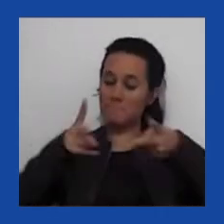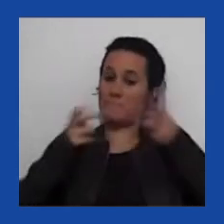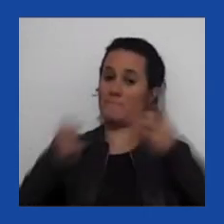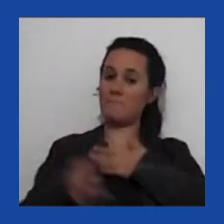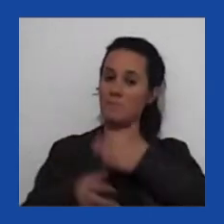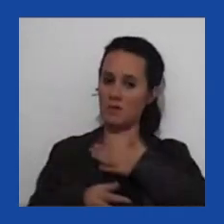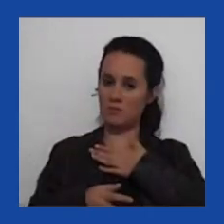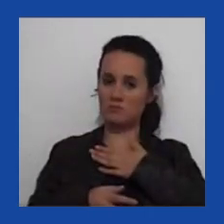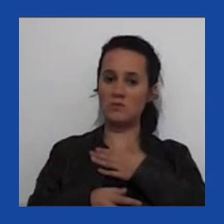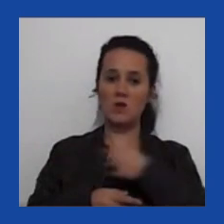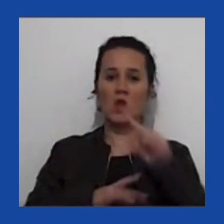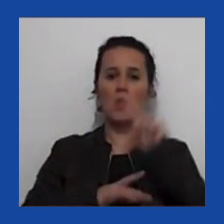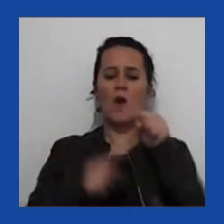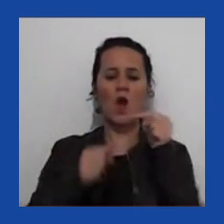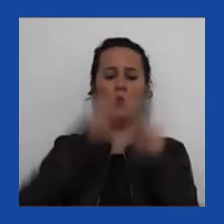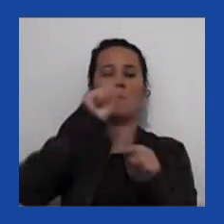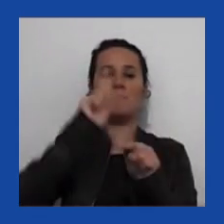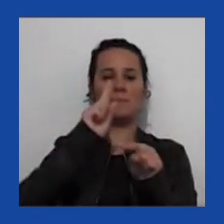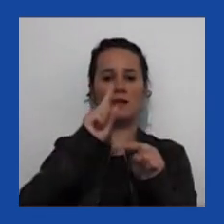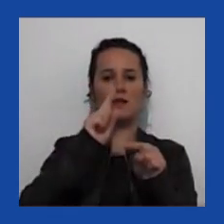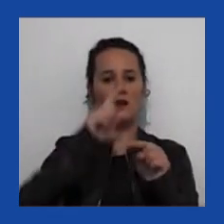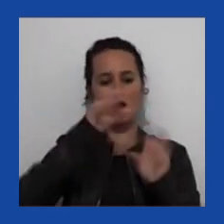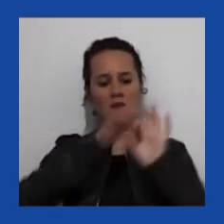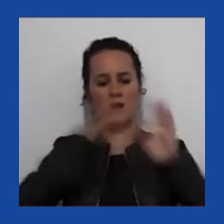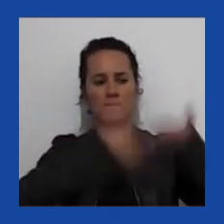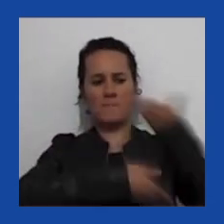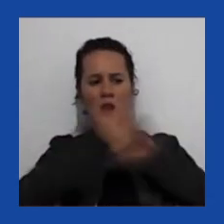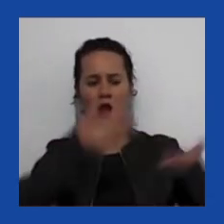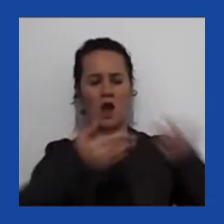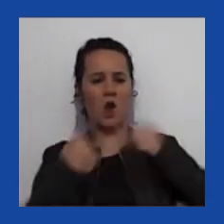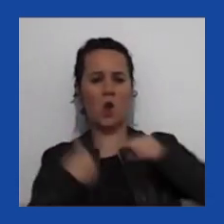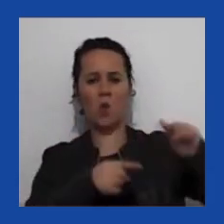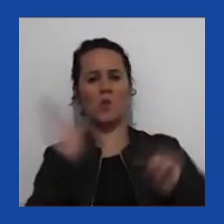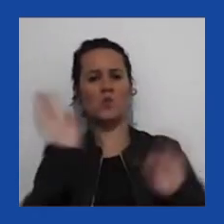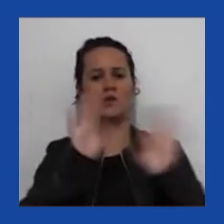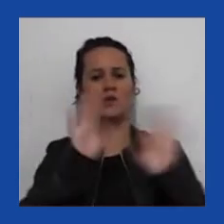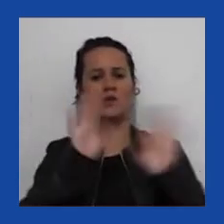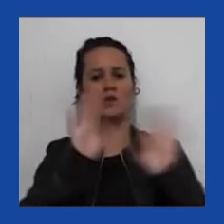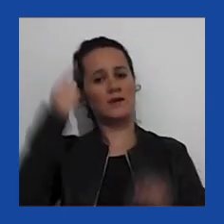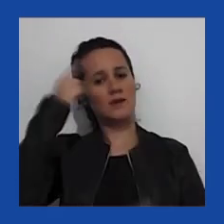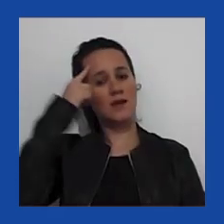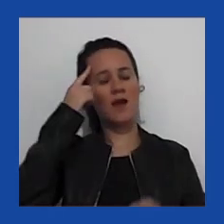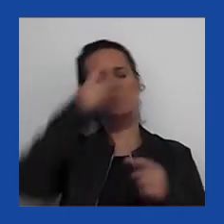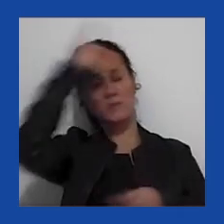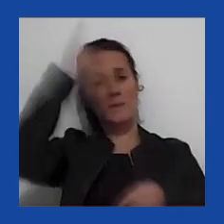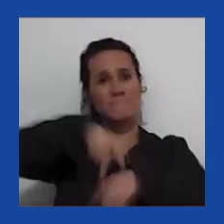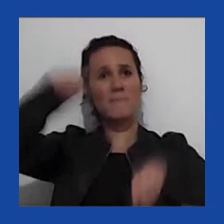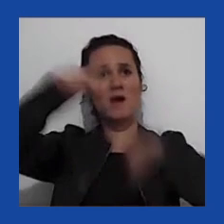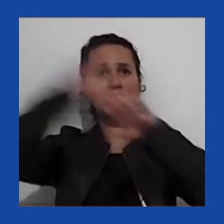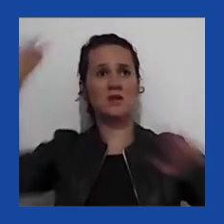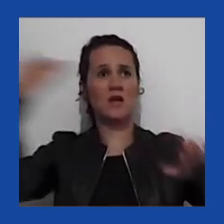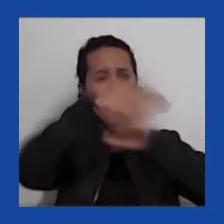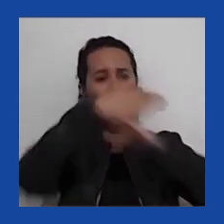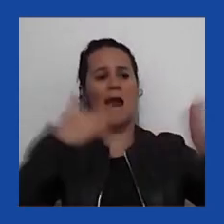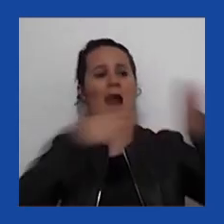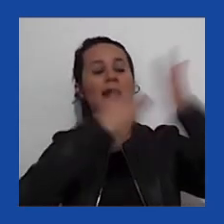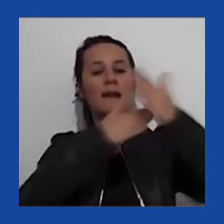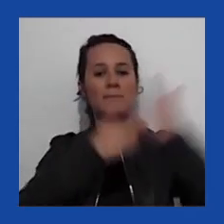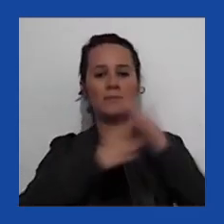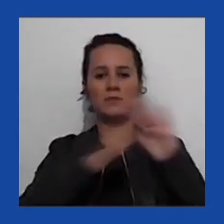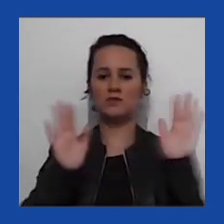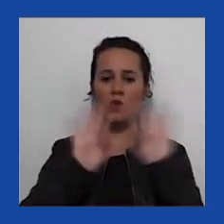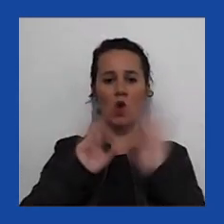não é antidemocrático acreditar que imigração deve ser limitada de alguma forma. Ou, por exemplo,